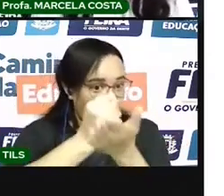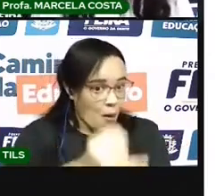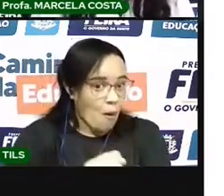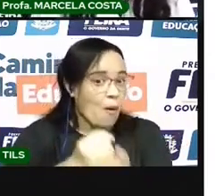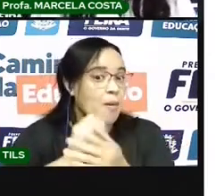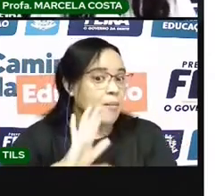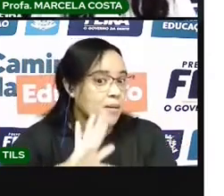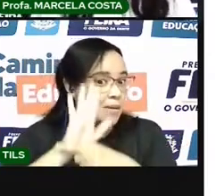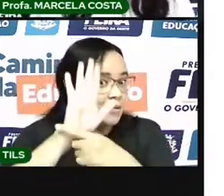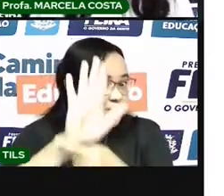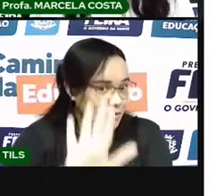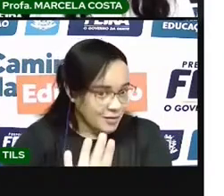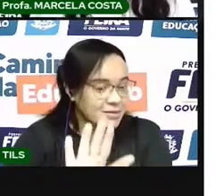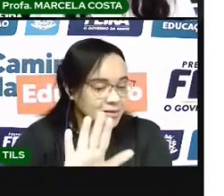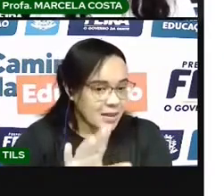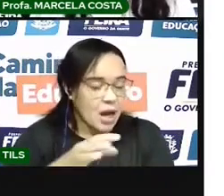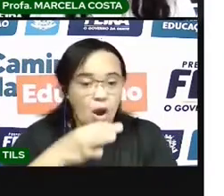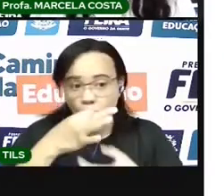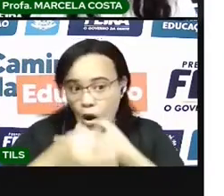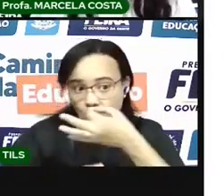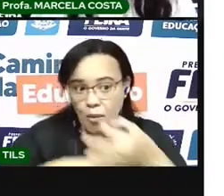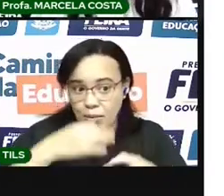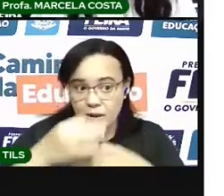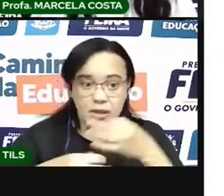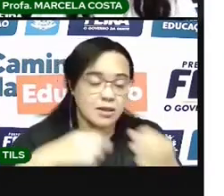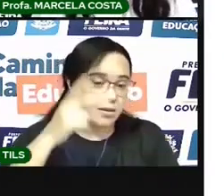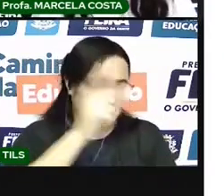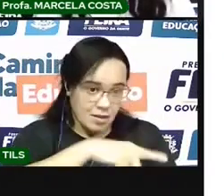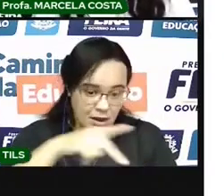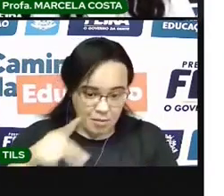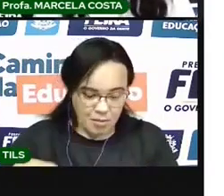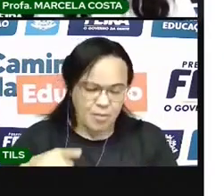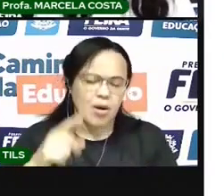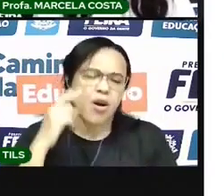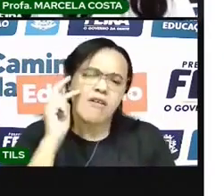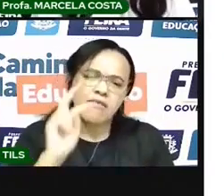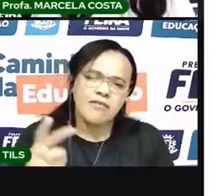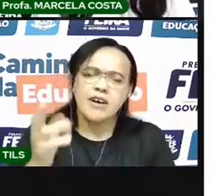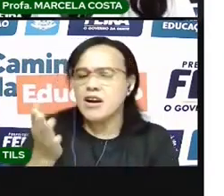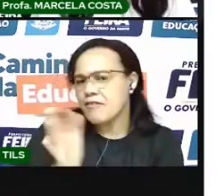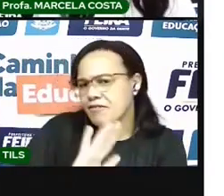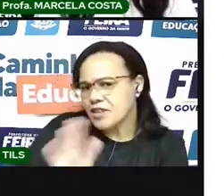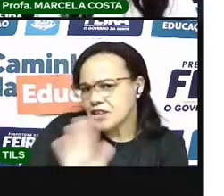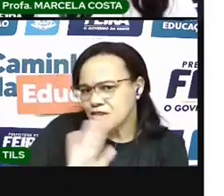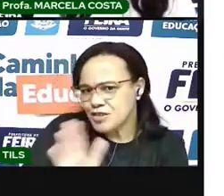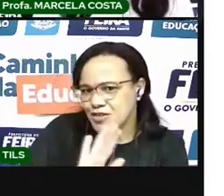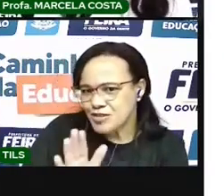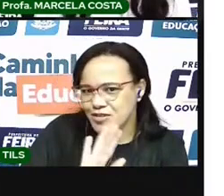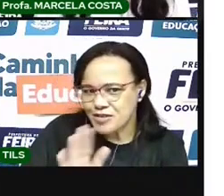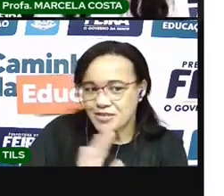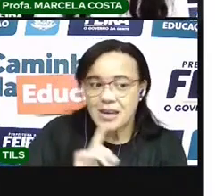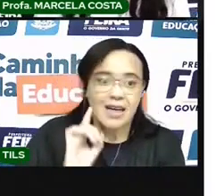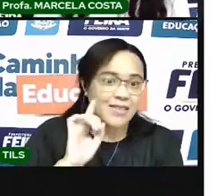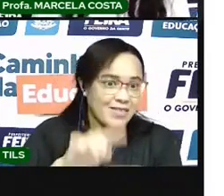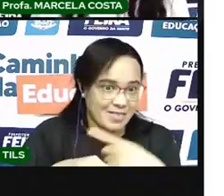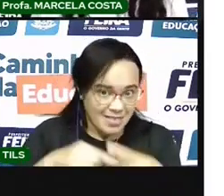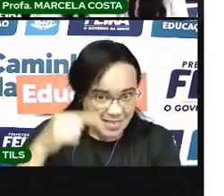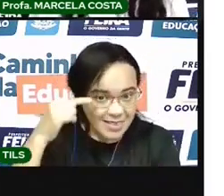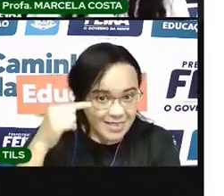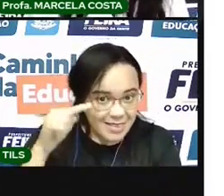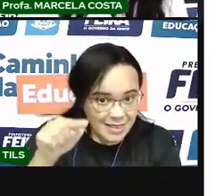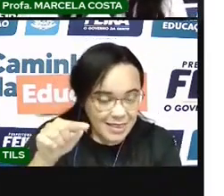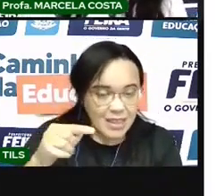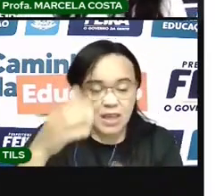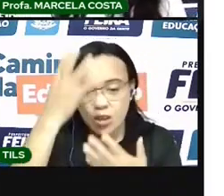Vou sugerir que você assista o vídeo, os índiozinhos, lá no canal do Bob Zoom. Você vai olhar esse link